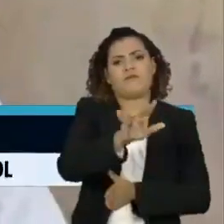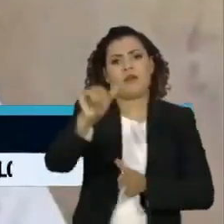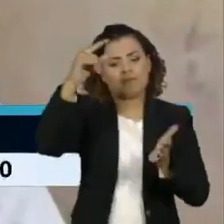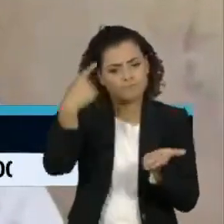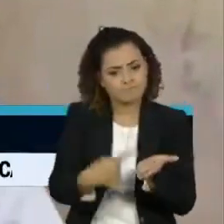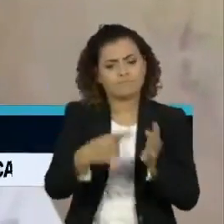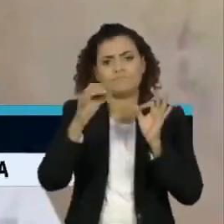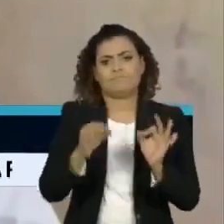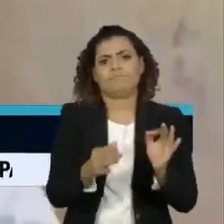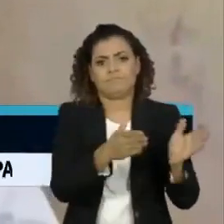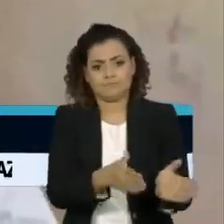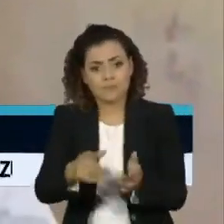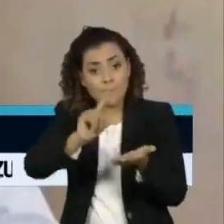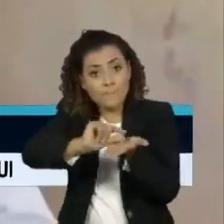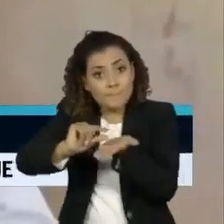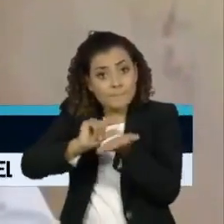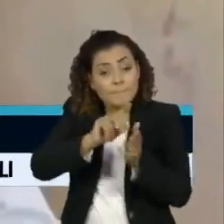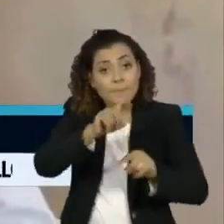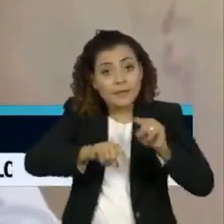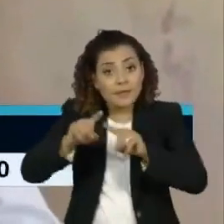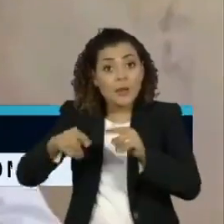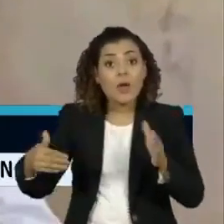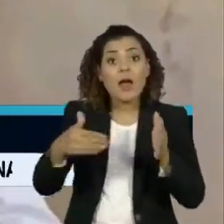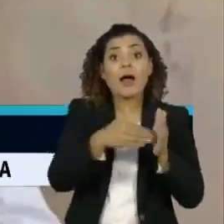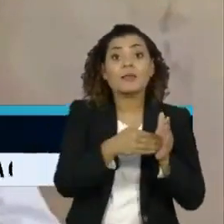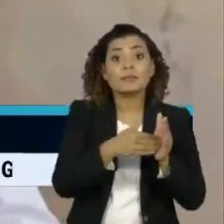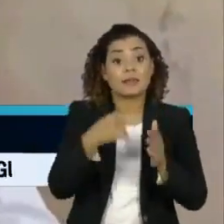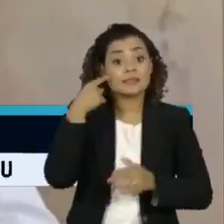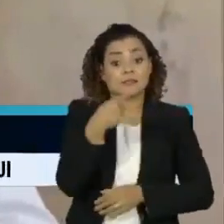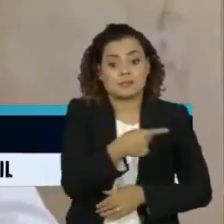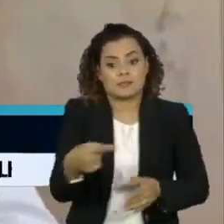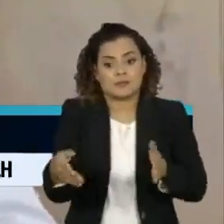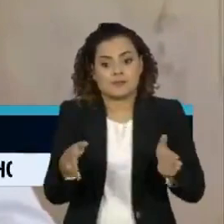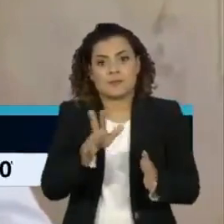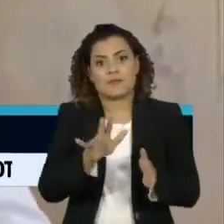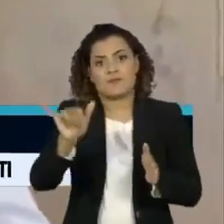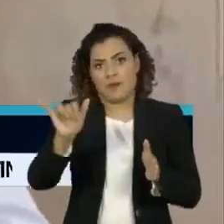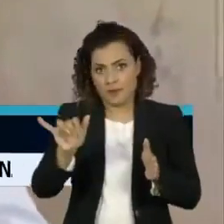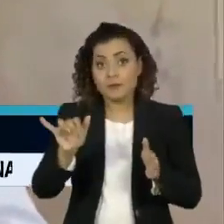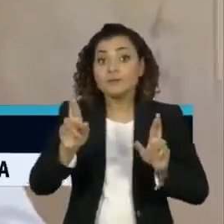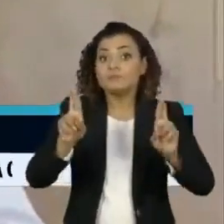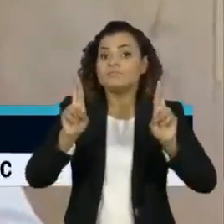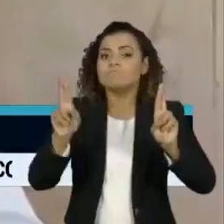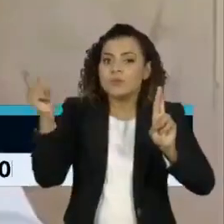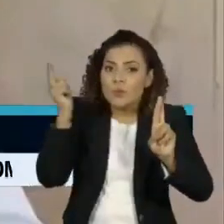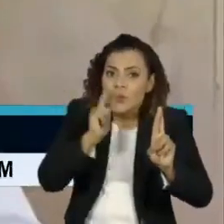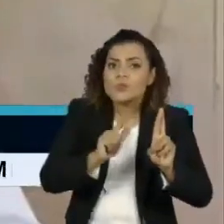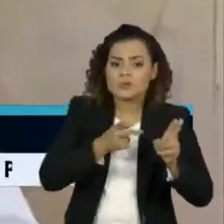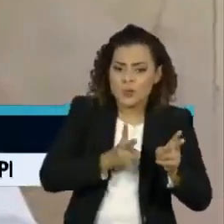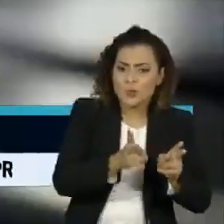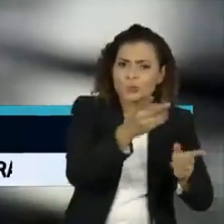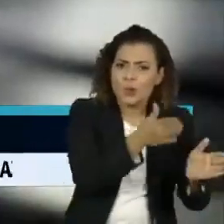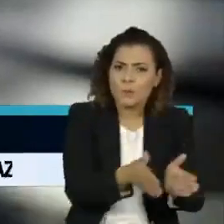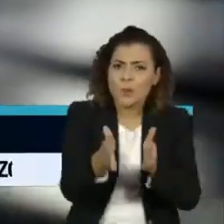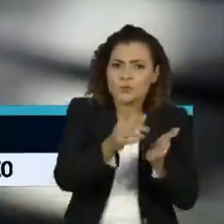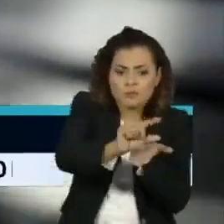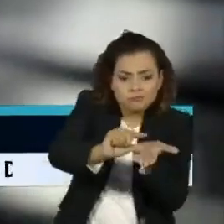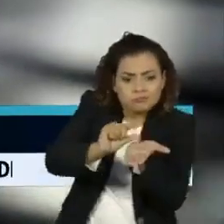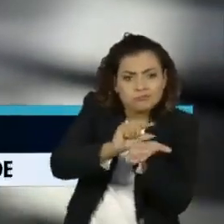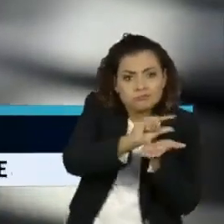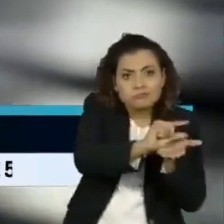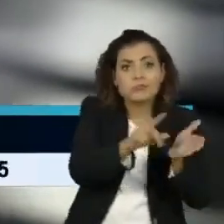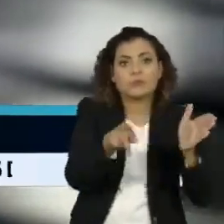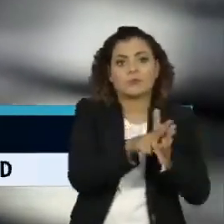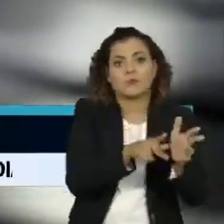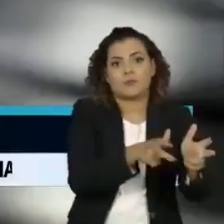chegada dos insumos no Brasil é até o final desta semana, garantindo com isso a continuidade da fabricação